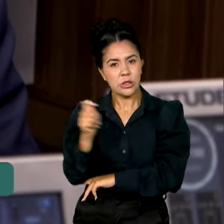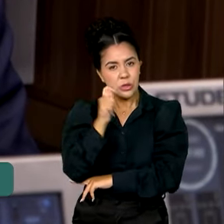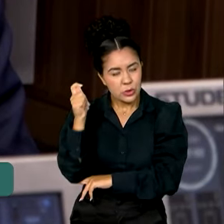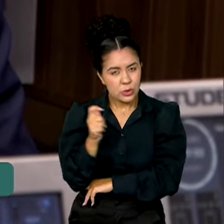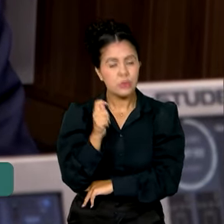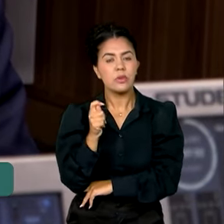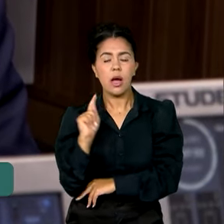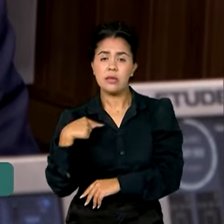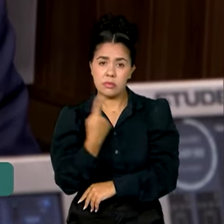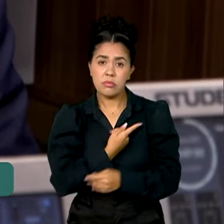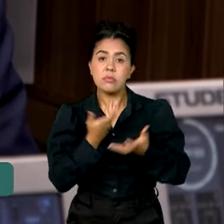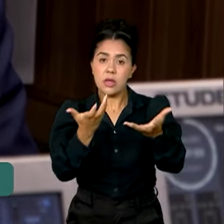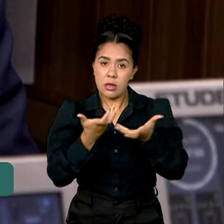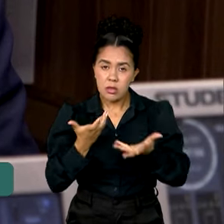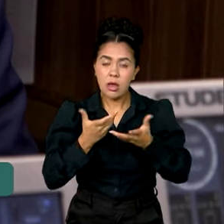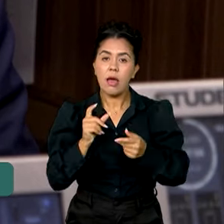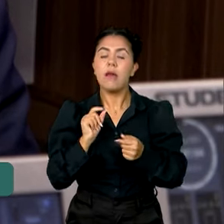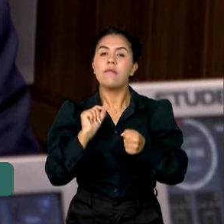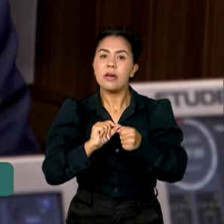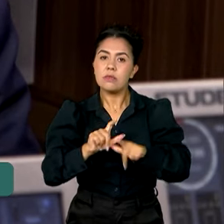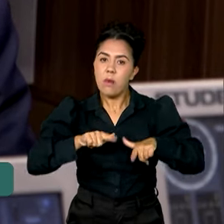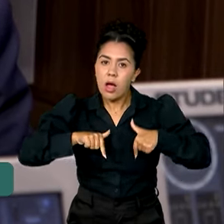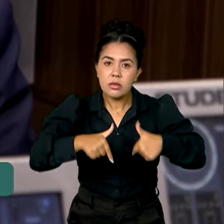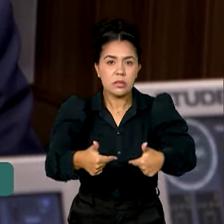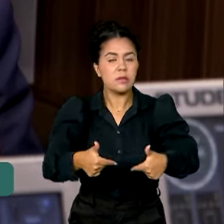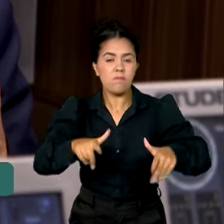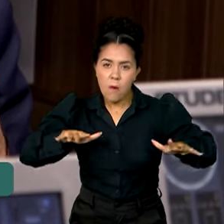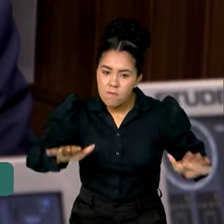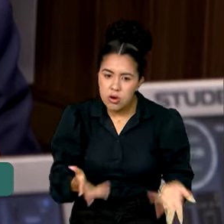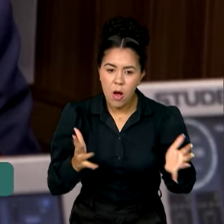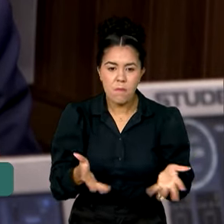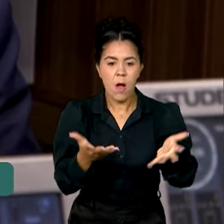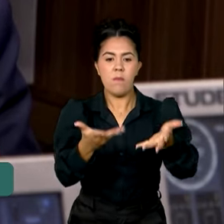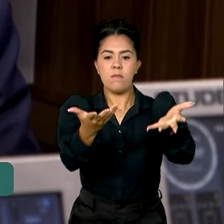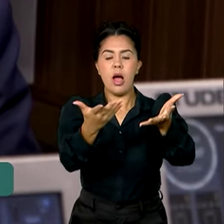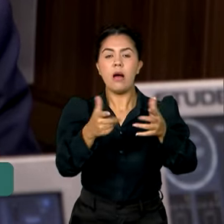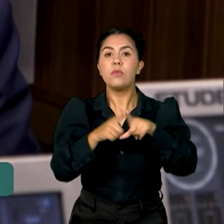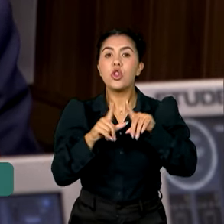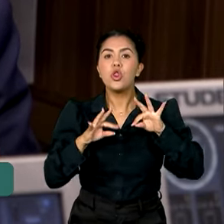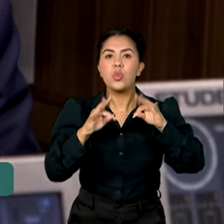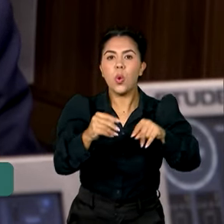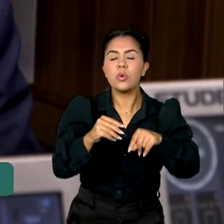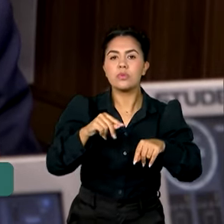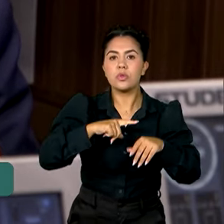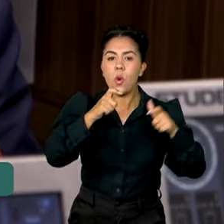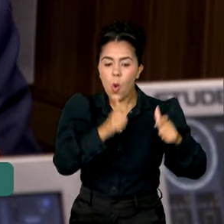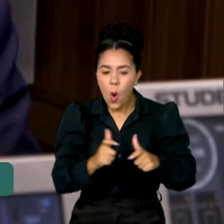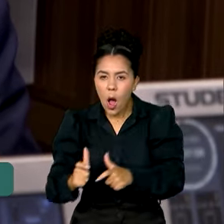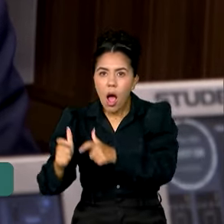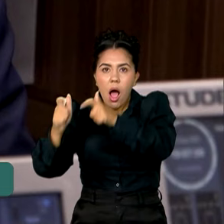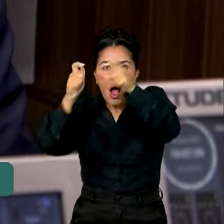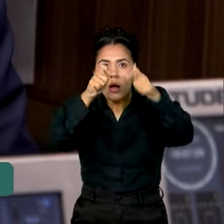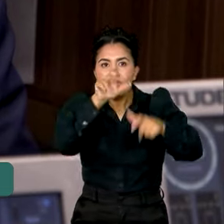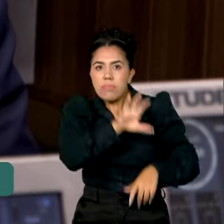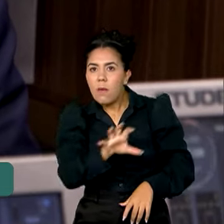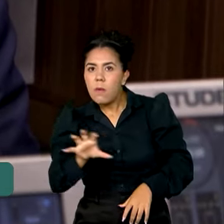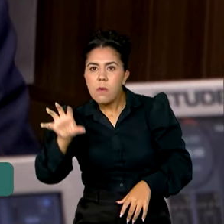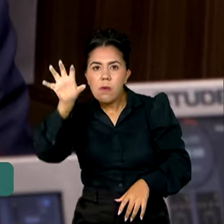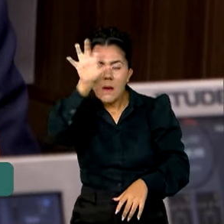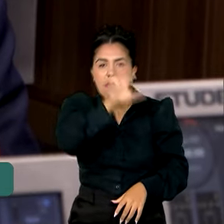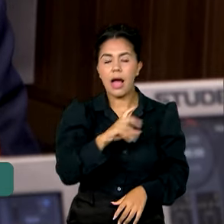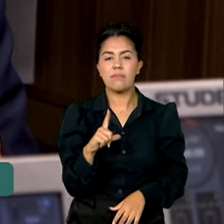queremos fazer um trabalho de fortalecimento junto com o BNDES, pegar todas as centrais nossas de abastecimento, mais a CONAB,